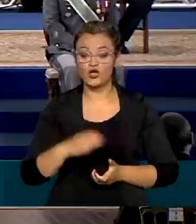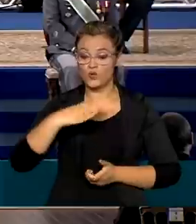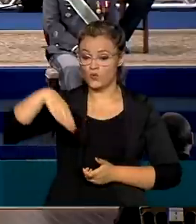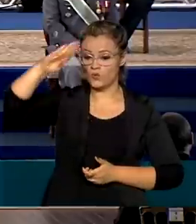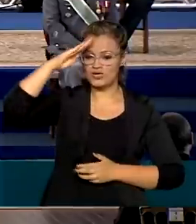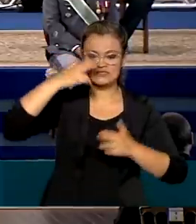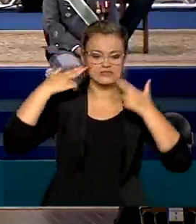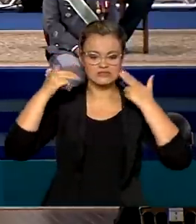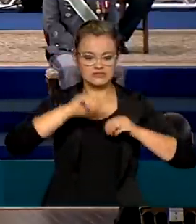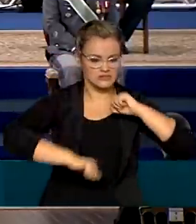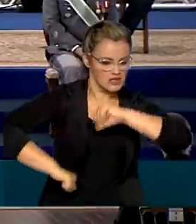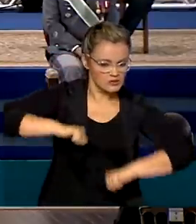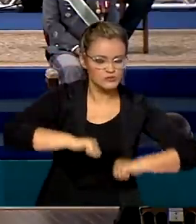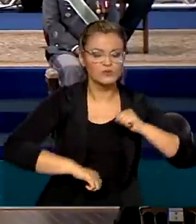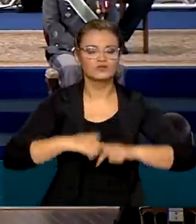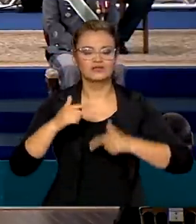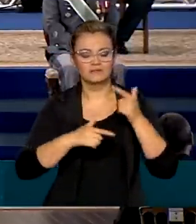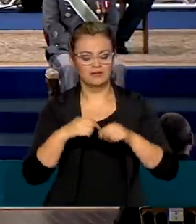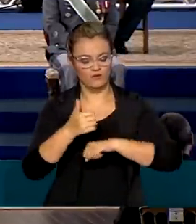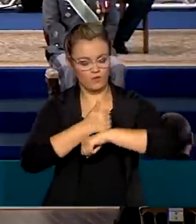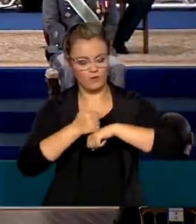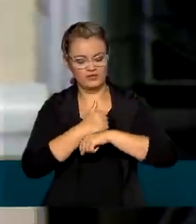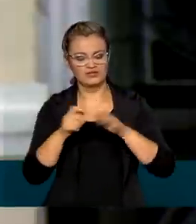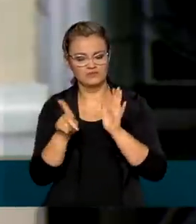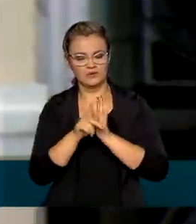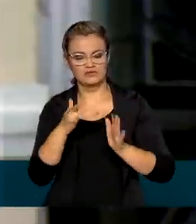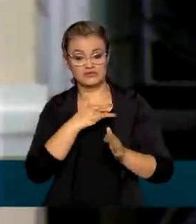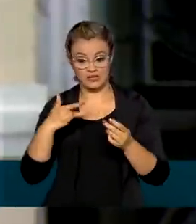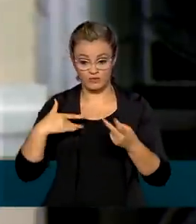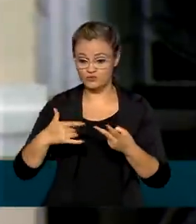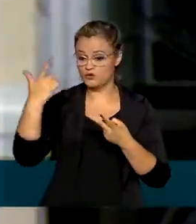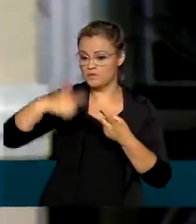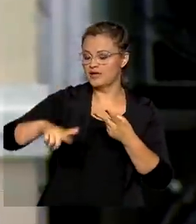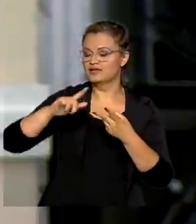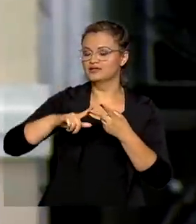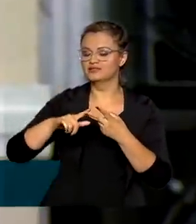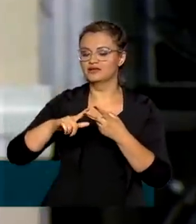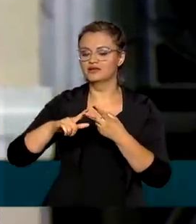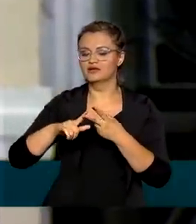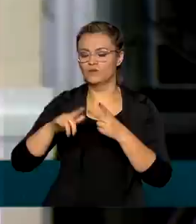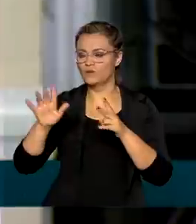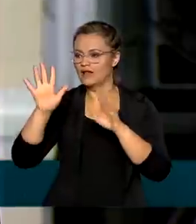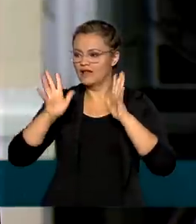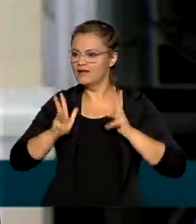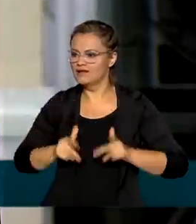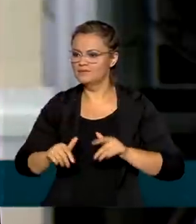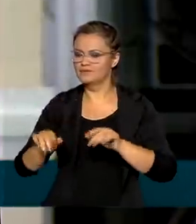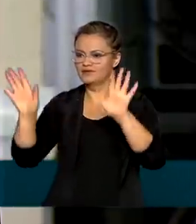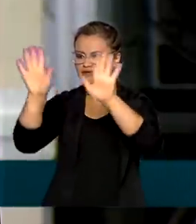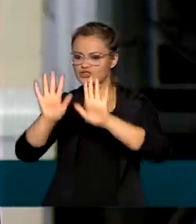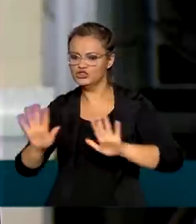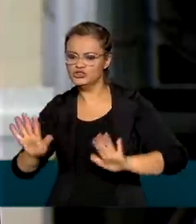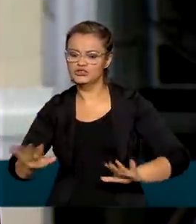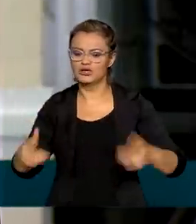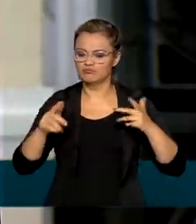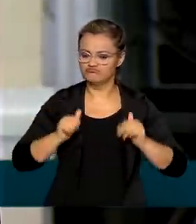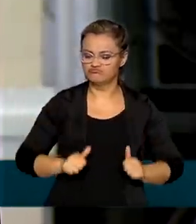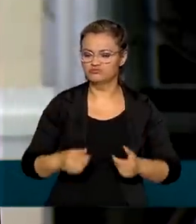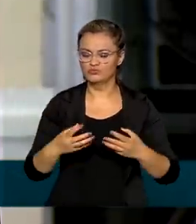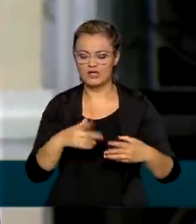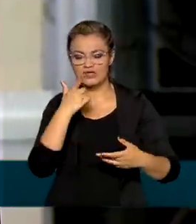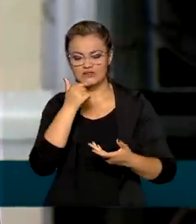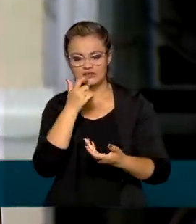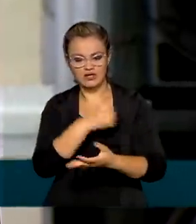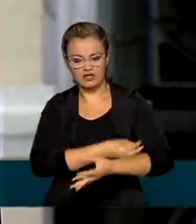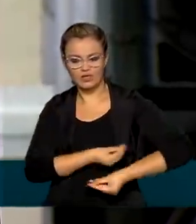atua com competentes profissionais de saúde, como também com a desinfecção de instalações, doação de